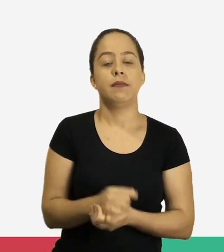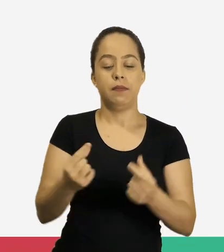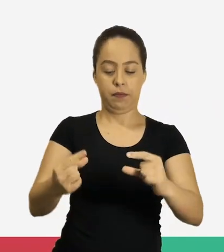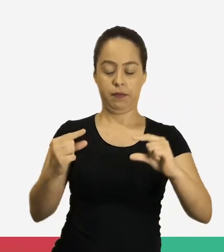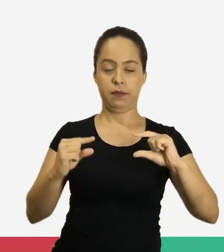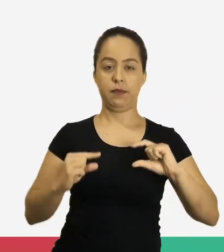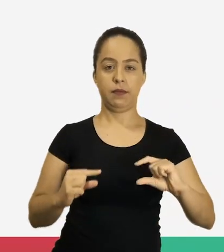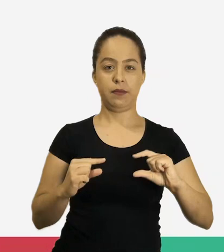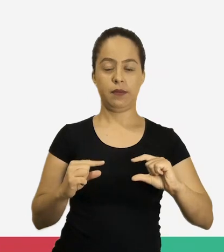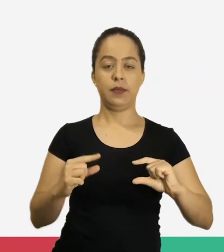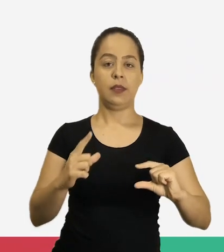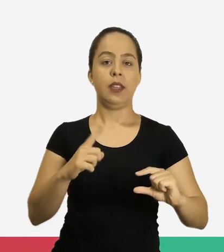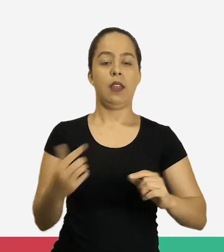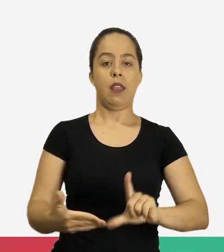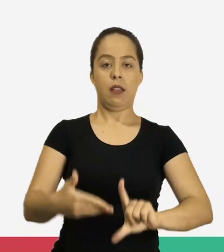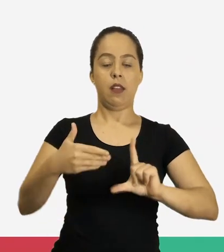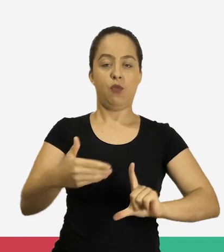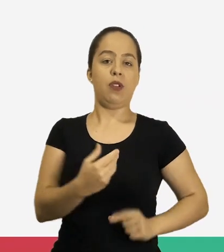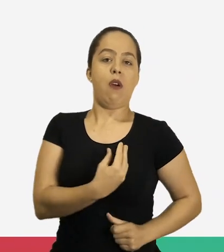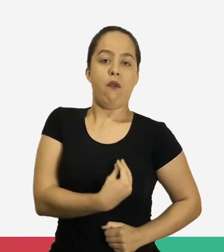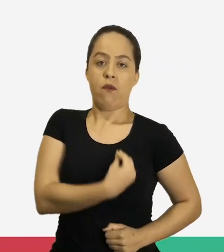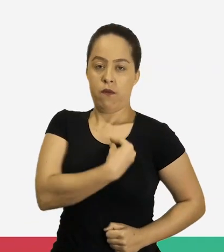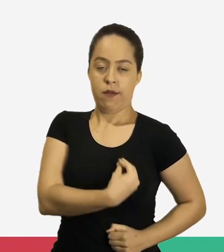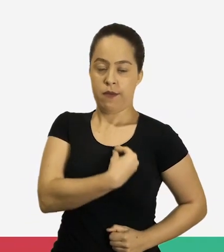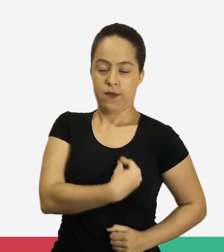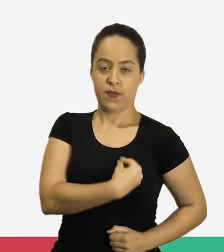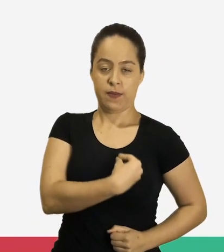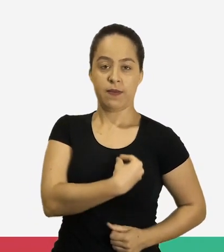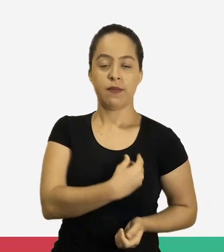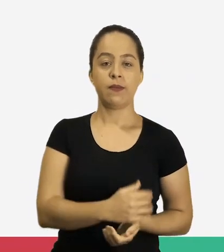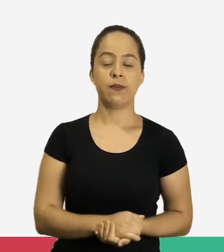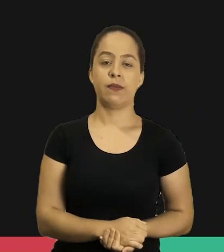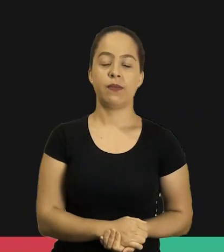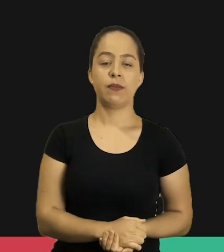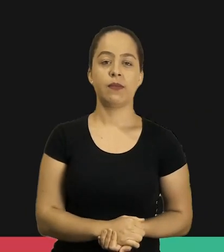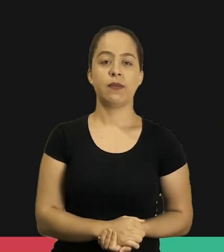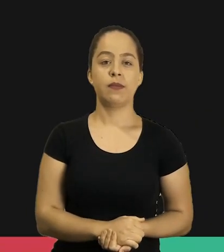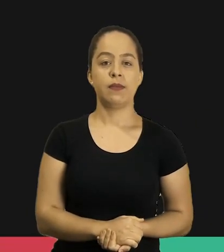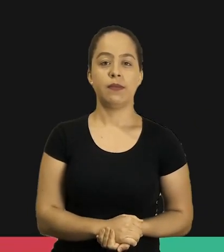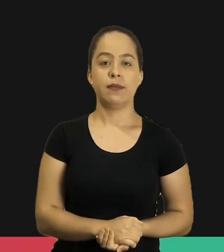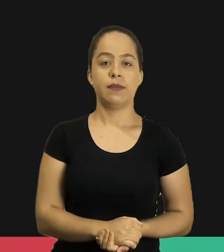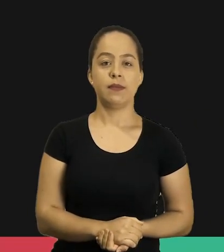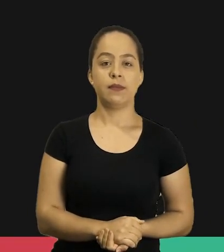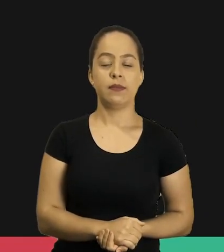criar vem aqui no botão criar transmitir ao vivo